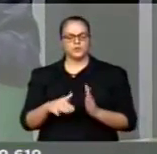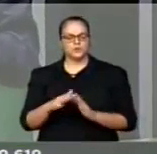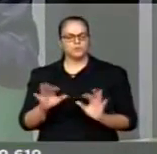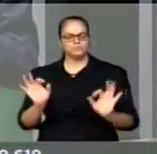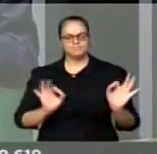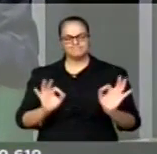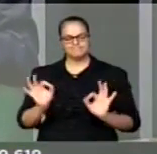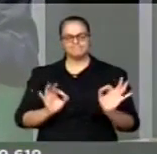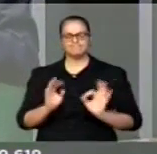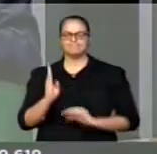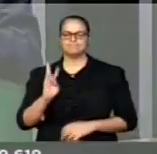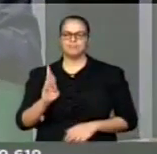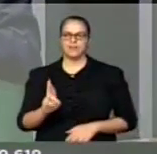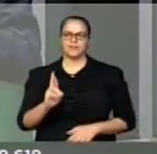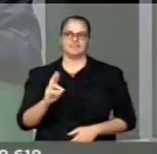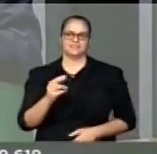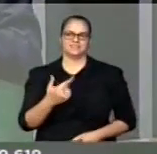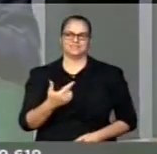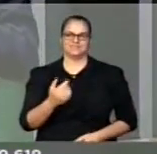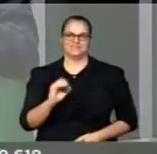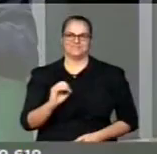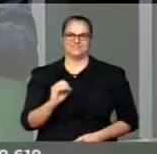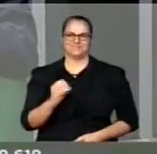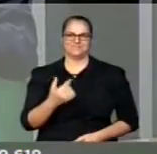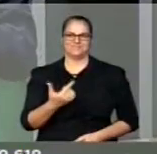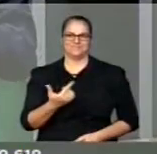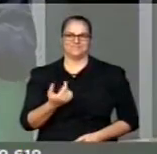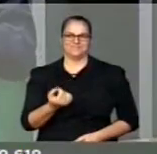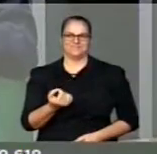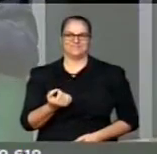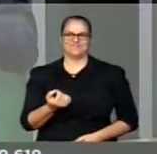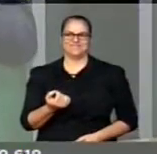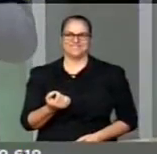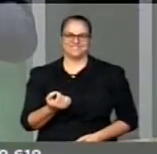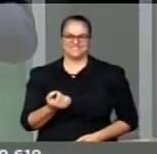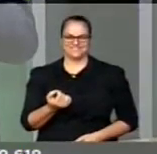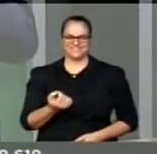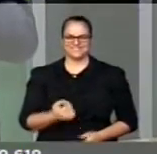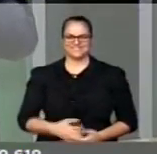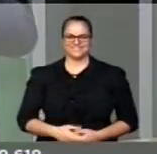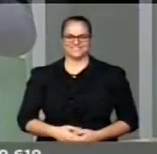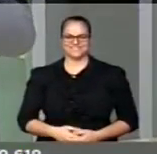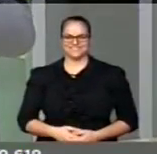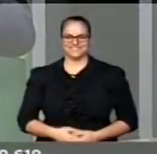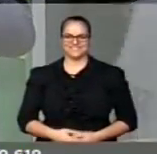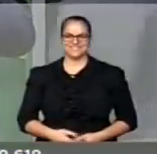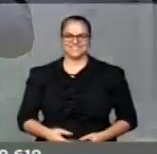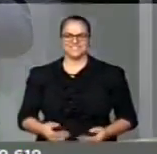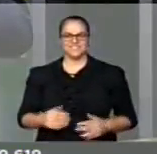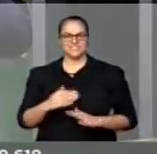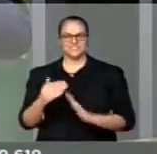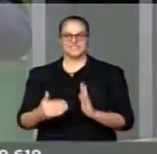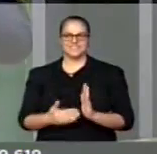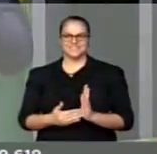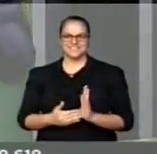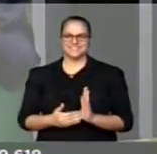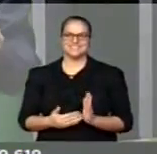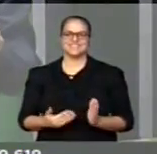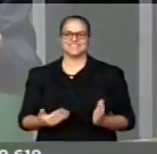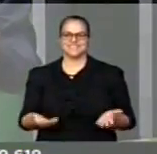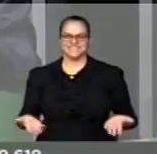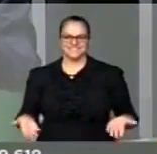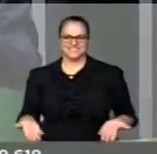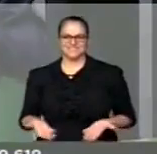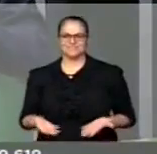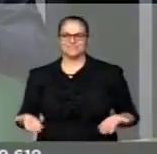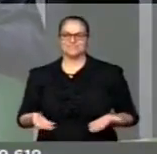BR-116, quer BR-020, quer BR-222, estão lá com estados realmente deploráveis e que é previsto no